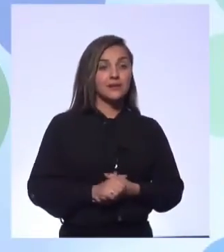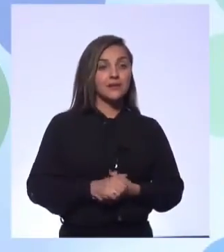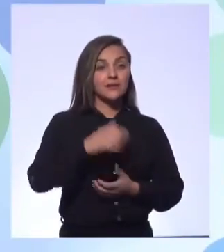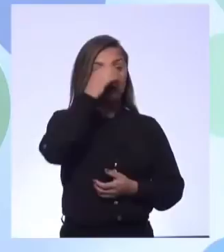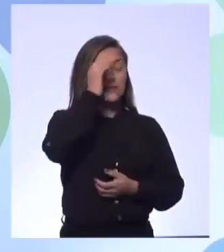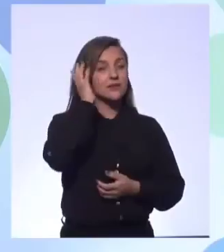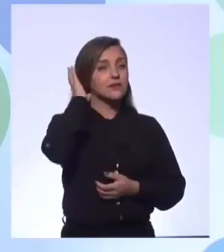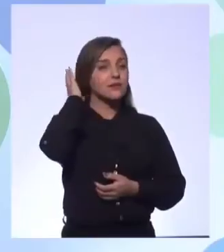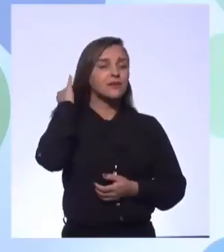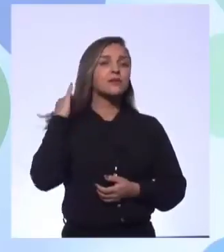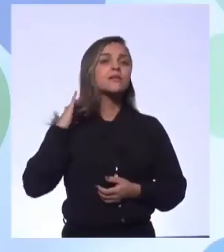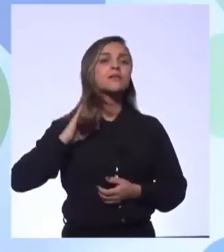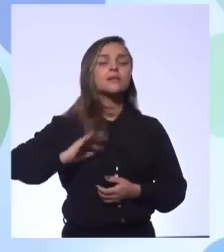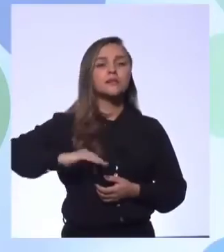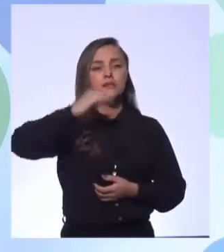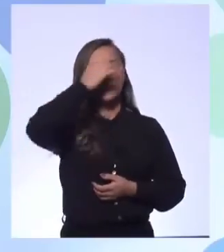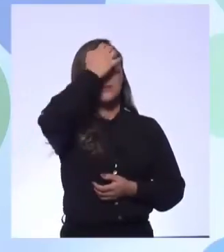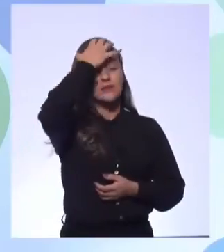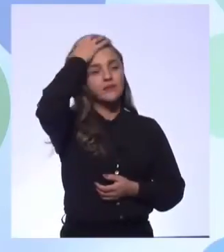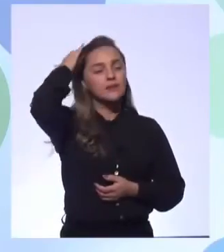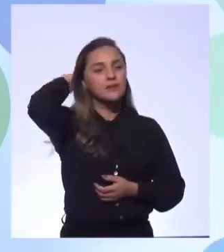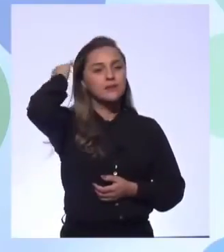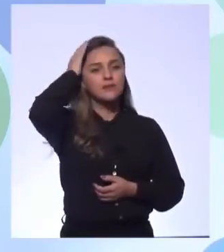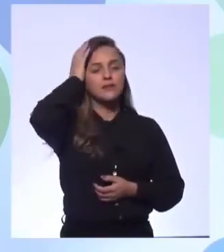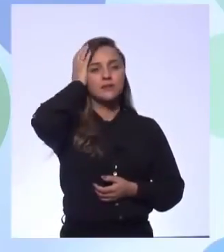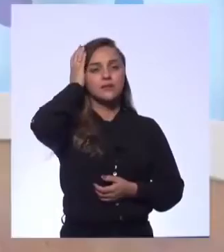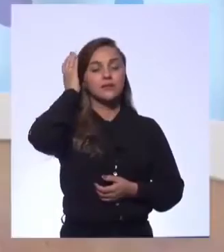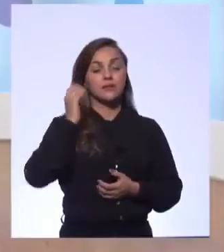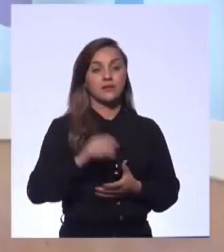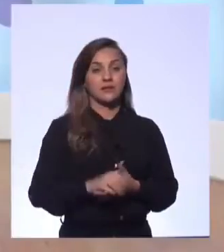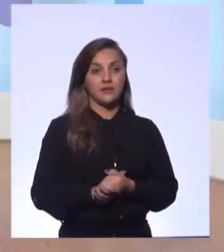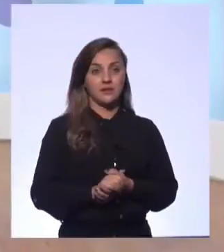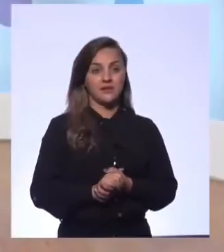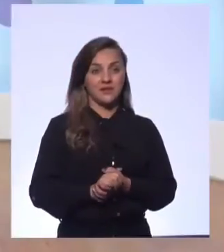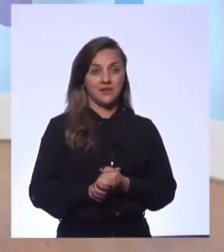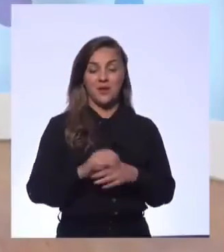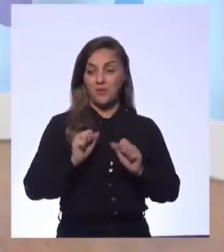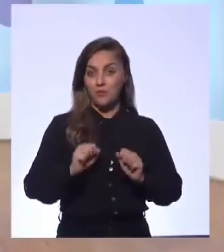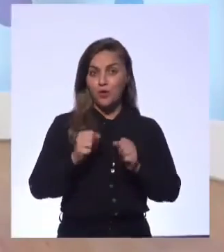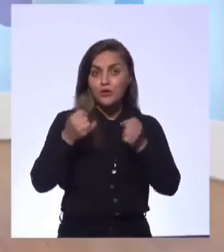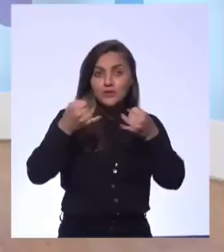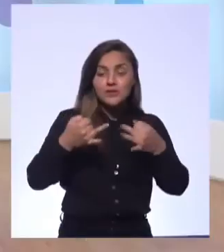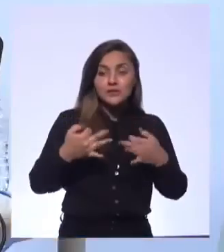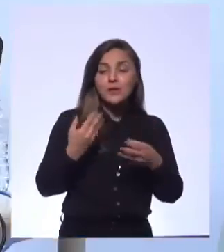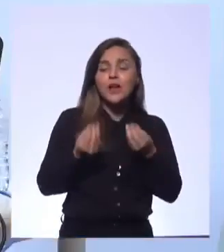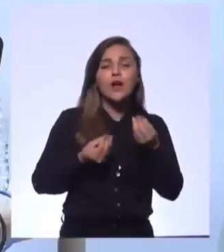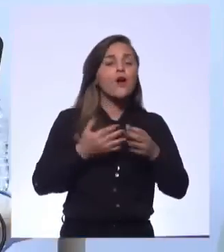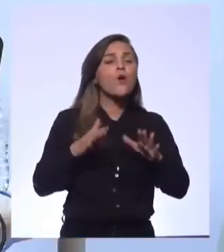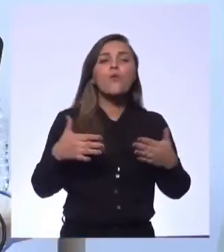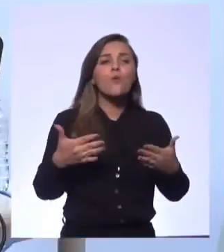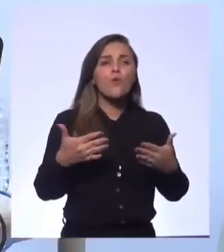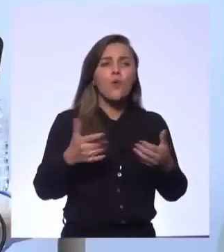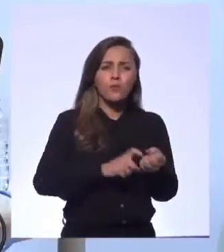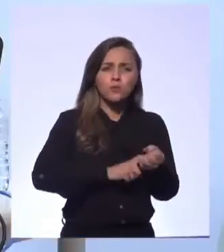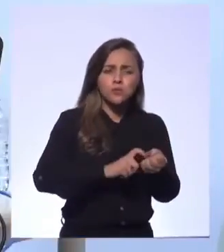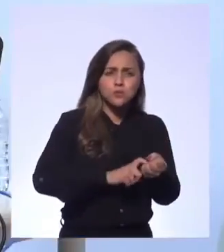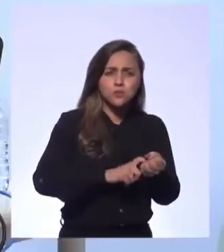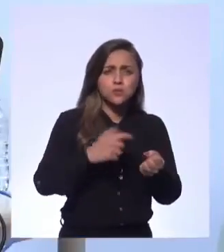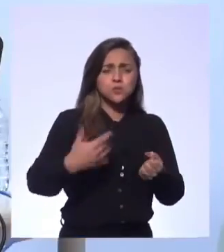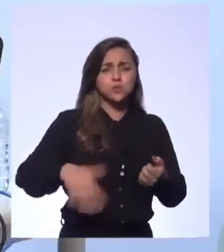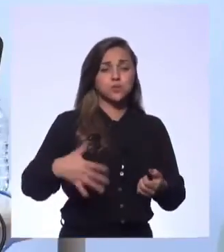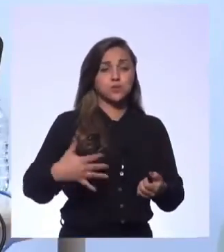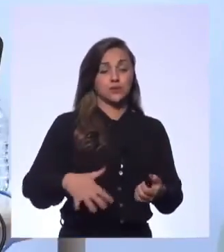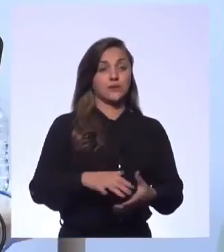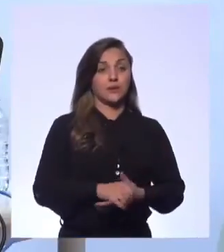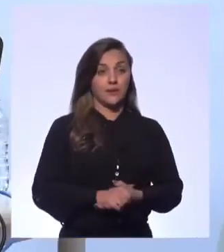alguns empregos em que existe muito estresse. Posso começar? Por favor. O professor é um deles, é o que mais tem também. Só que a